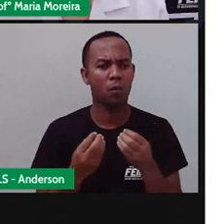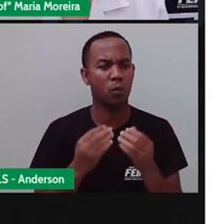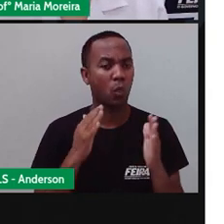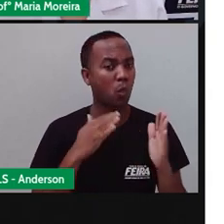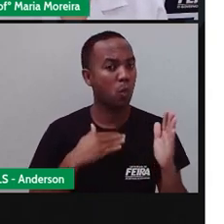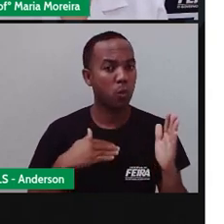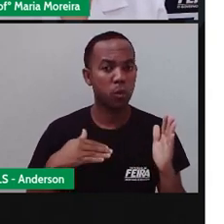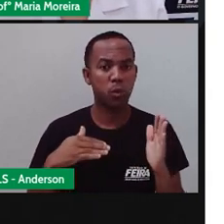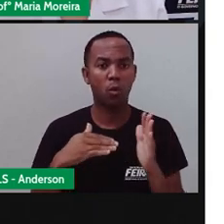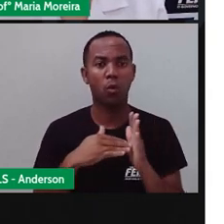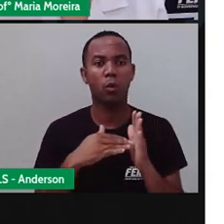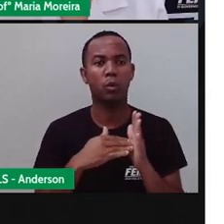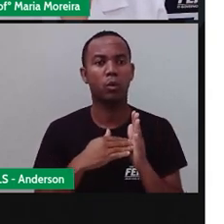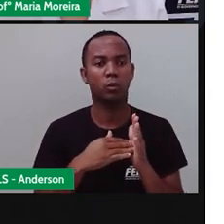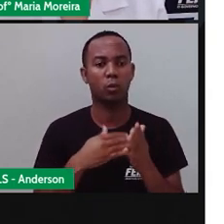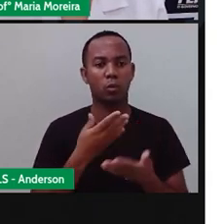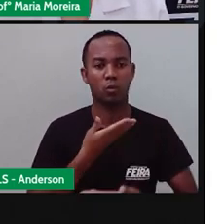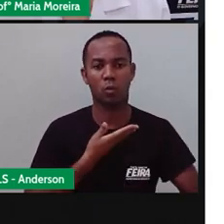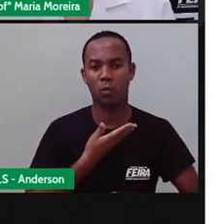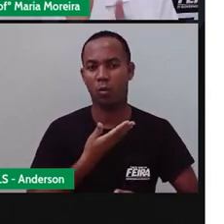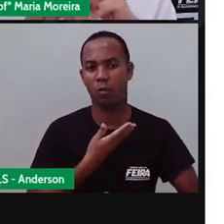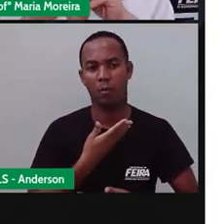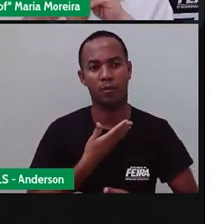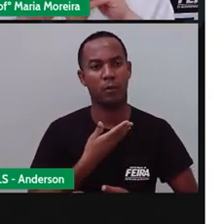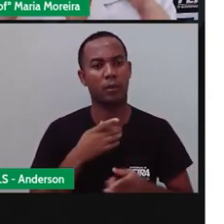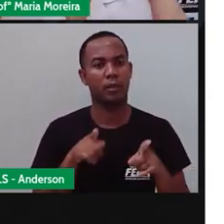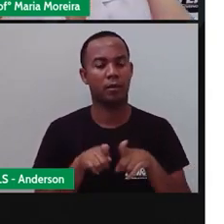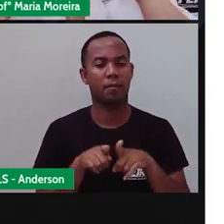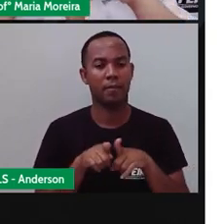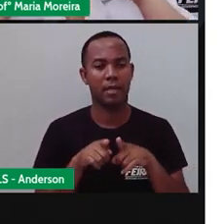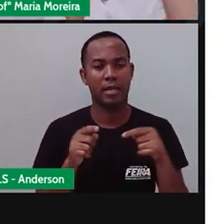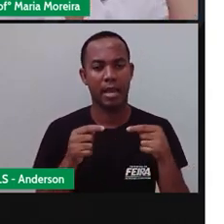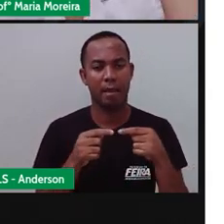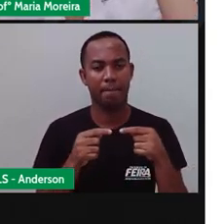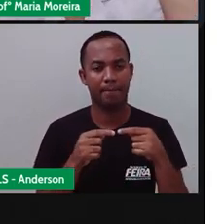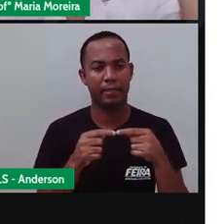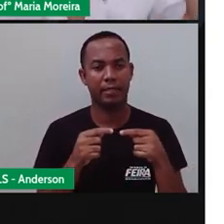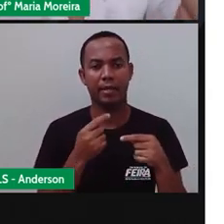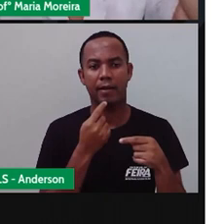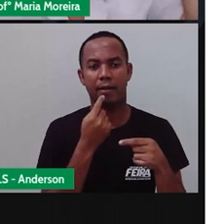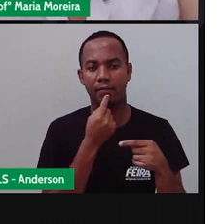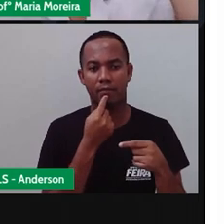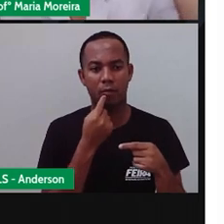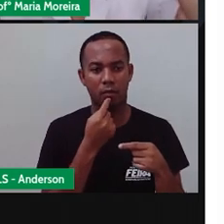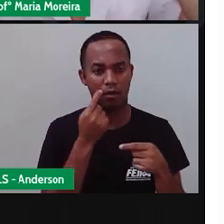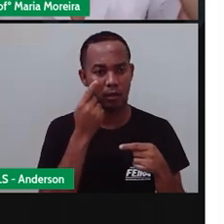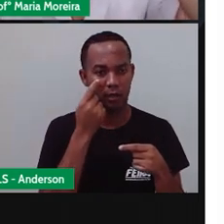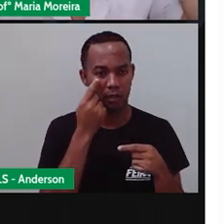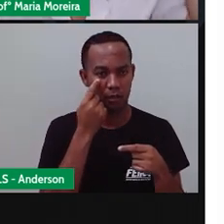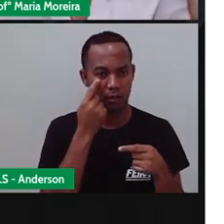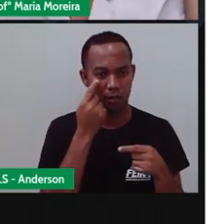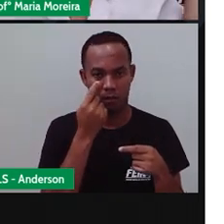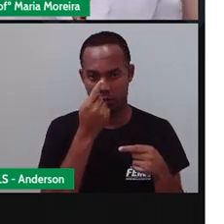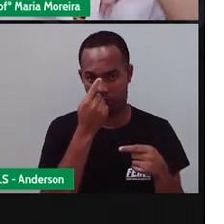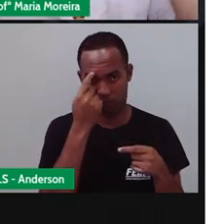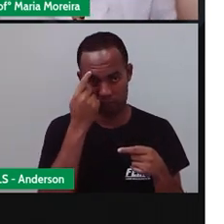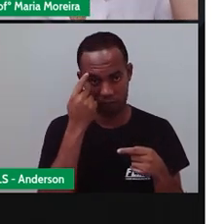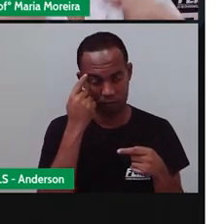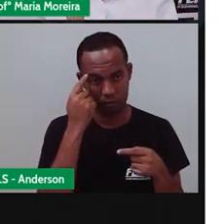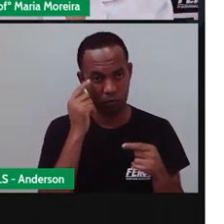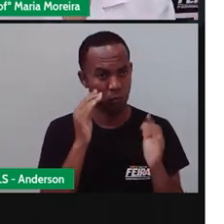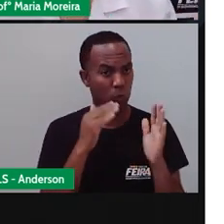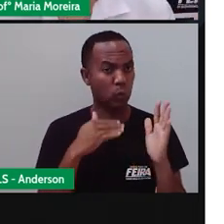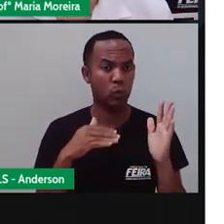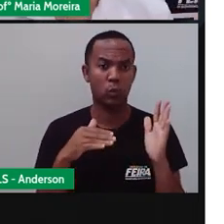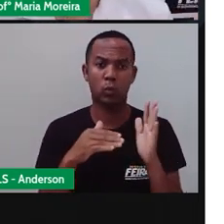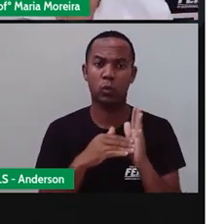Todo mundo é proporcional ao corpo. Certo? Então, a boca, o nariz, os olhos, sobrancelha, tudo existe